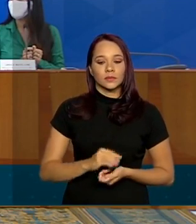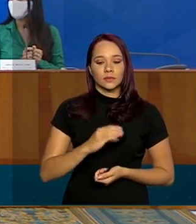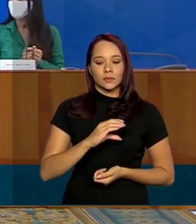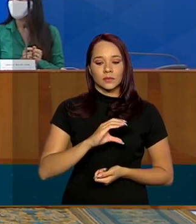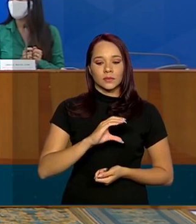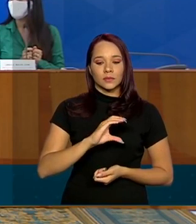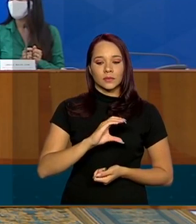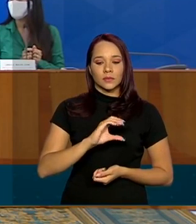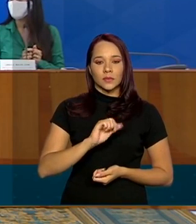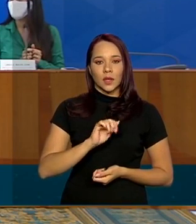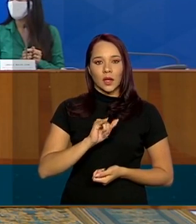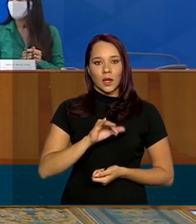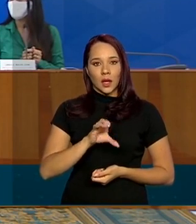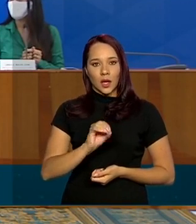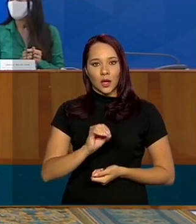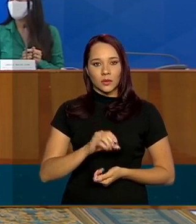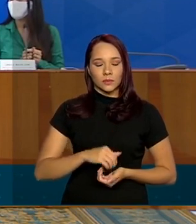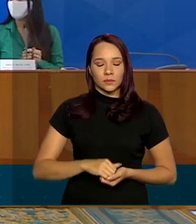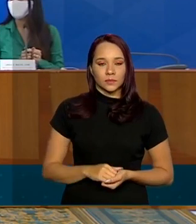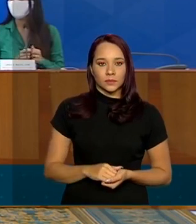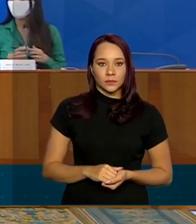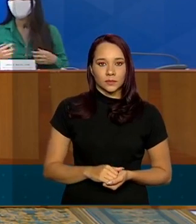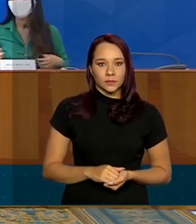o Caio Speixoto do Poder 360